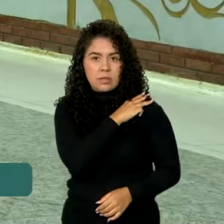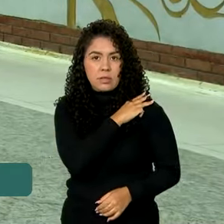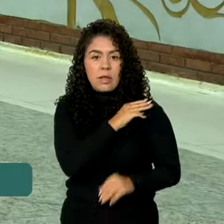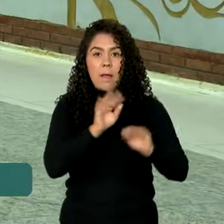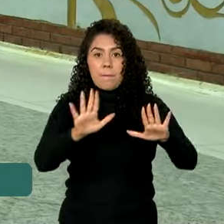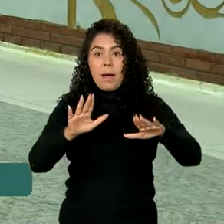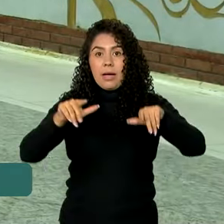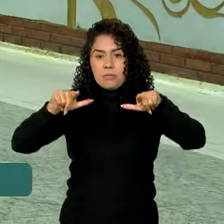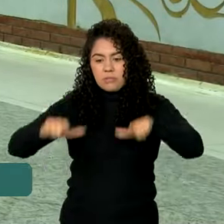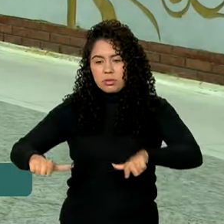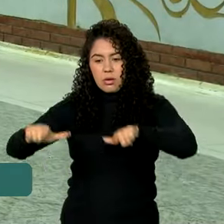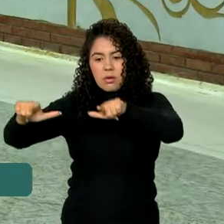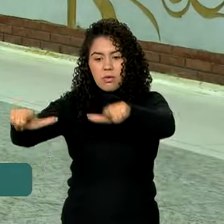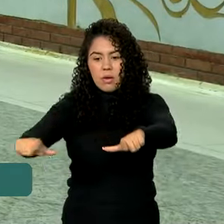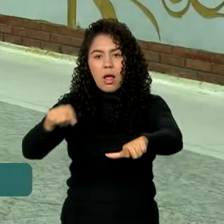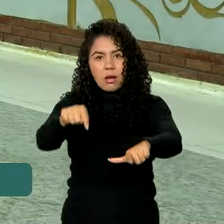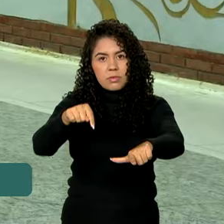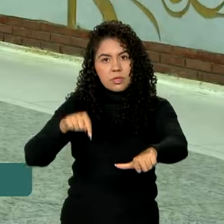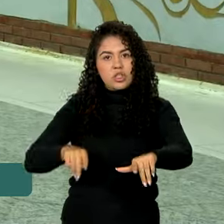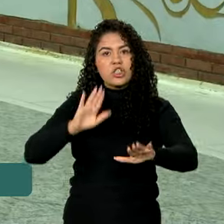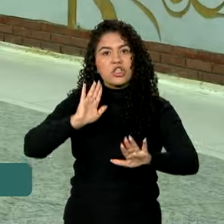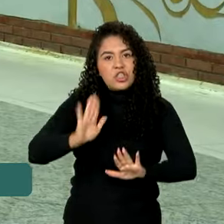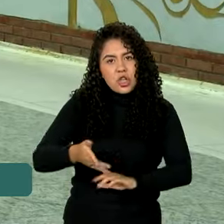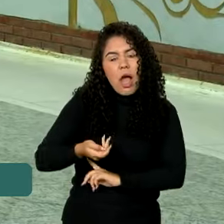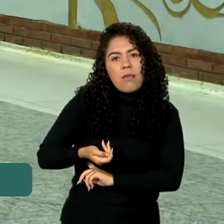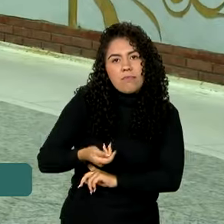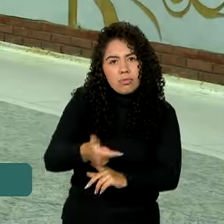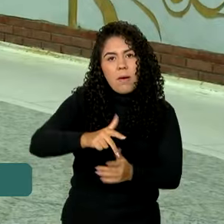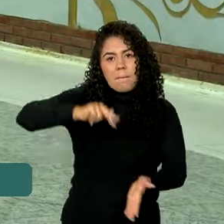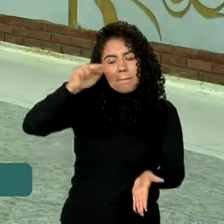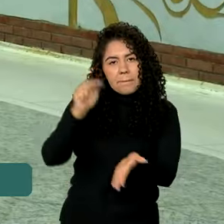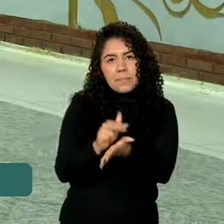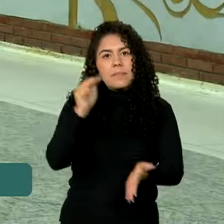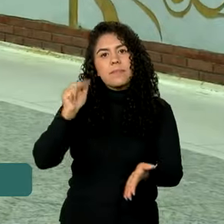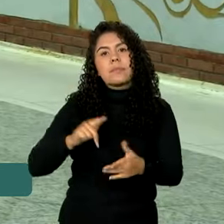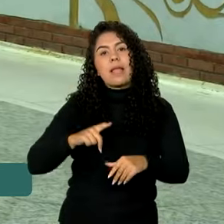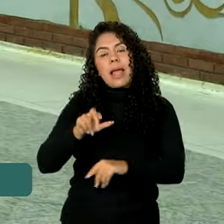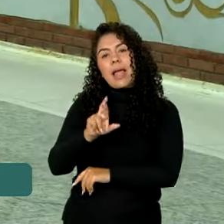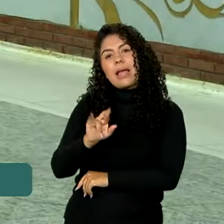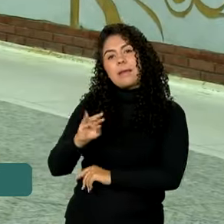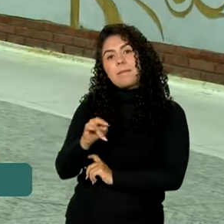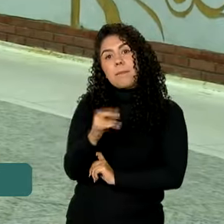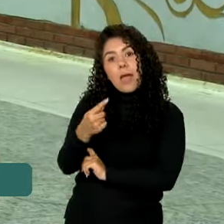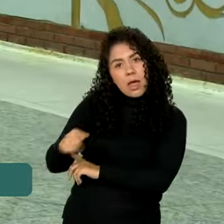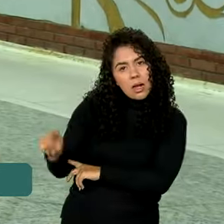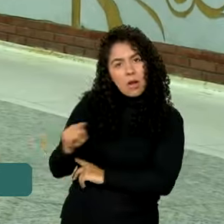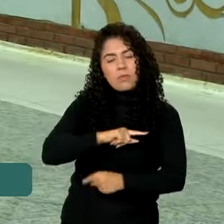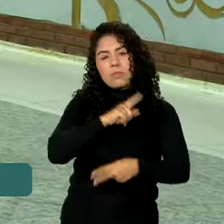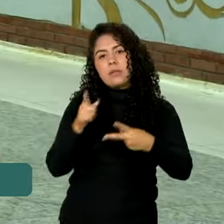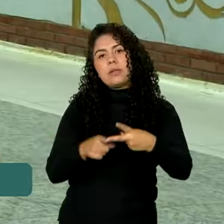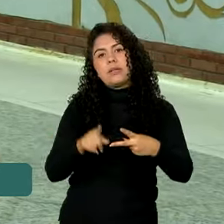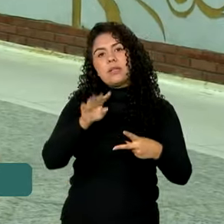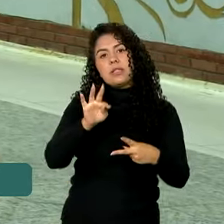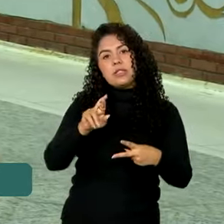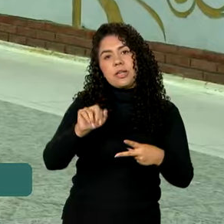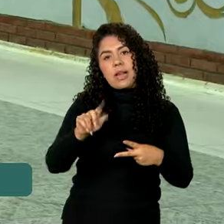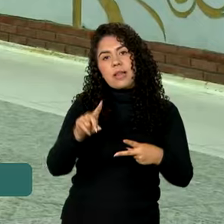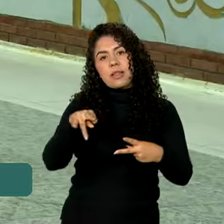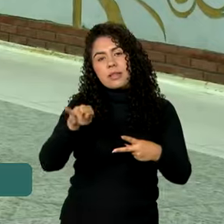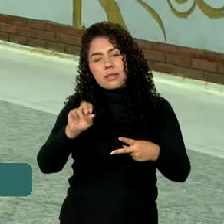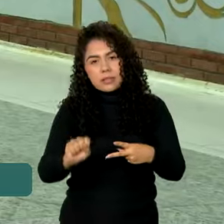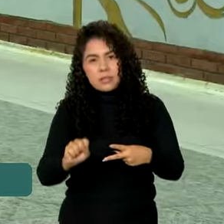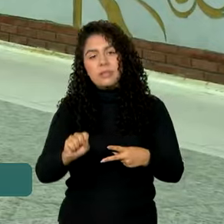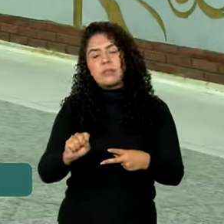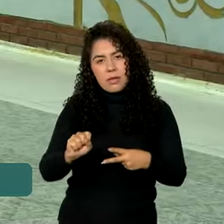terrenos já foram doados para as novas unidades de Ribeirão Preto e de Cidade Tiradentes, na zona leste da